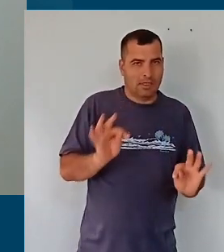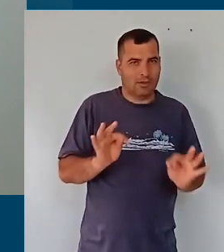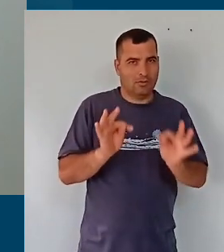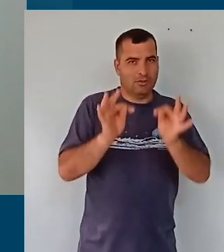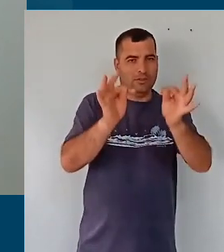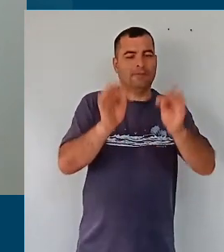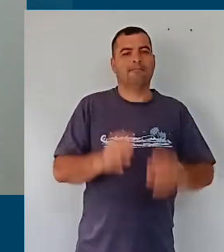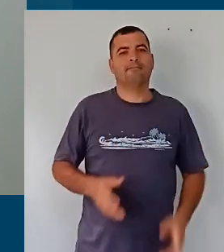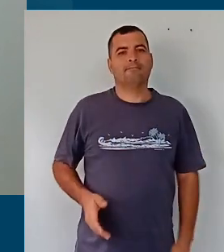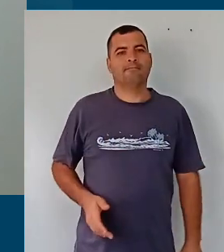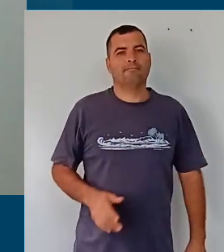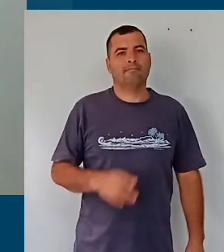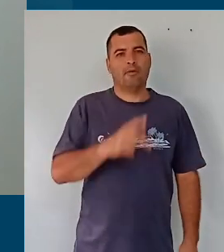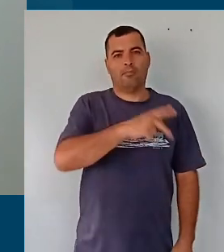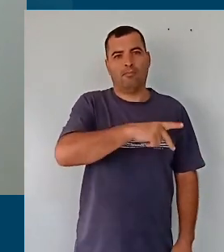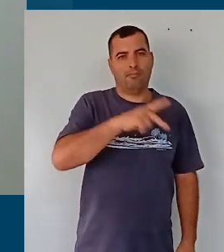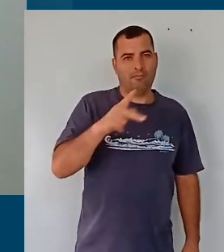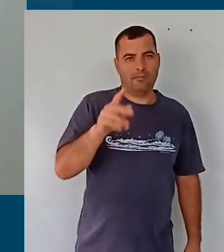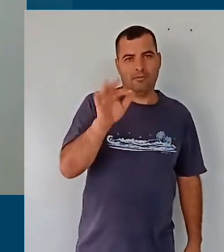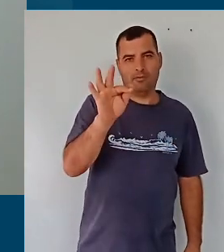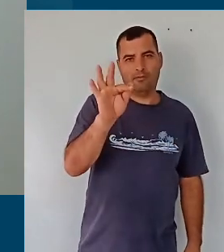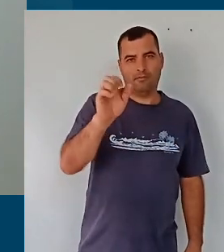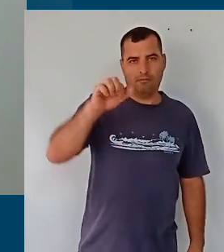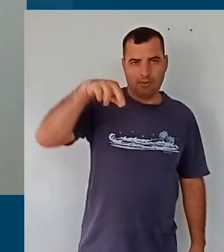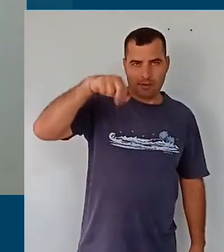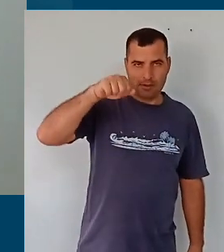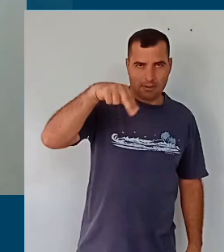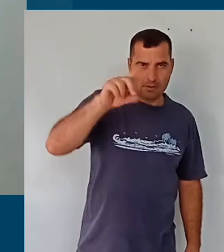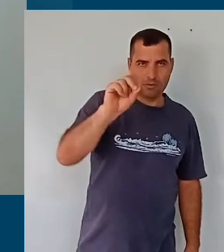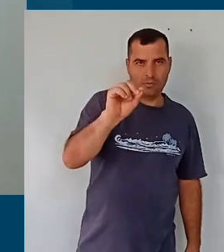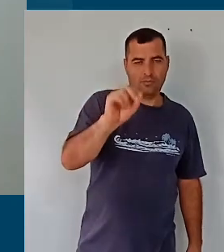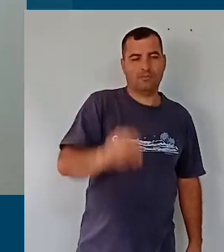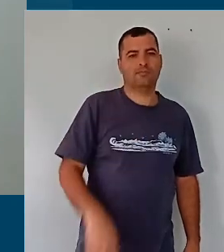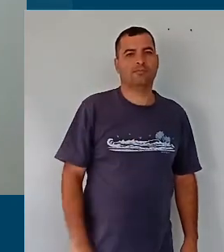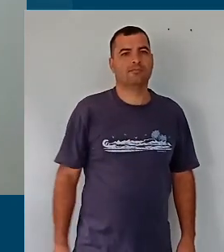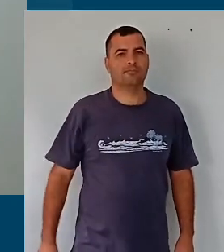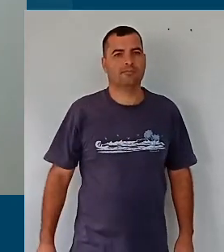Ciência e Tecnologia, o professor Fernando Moraes.